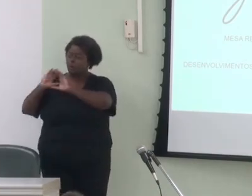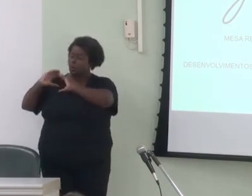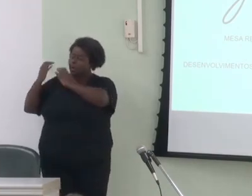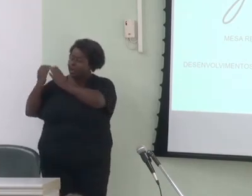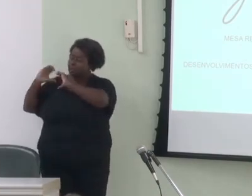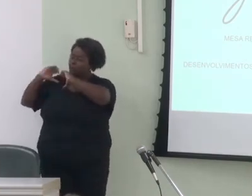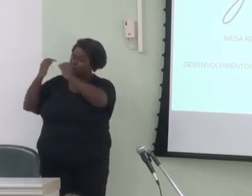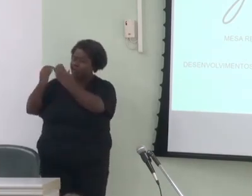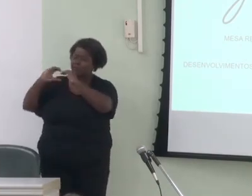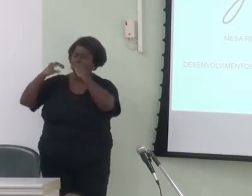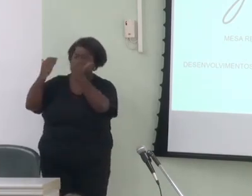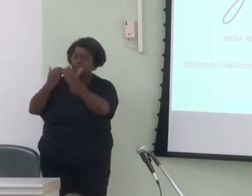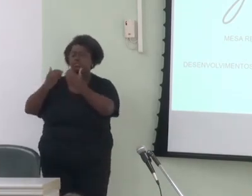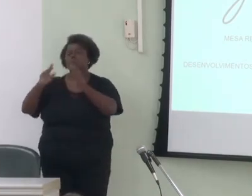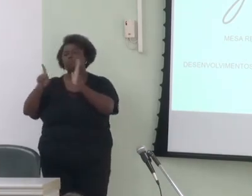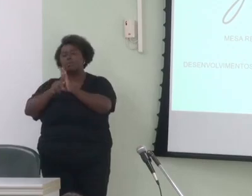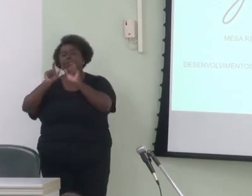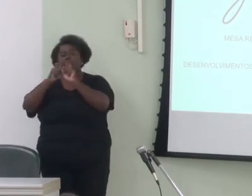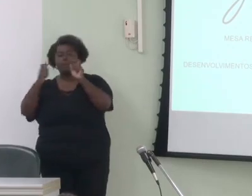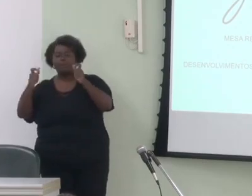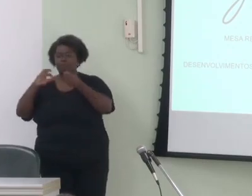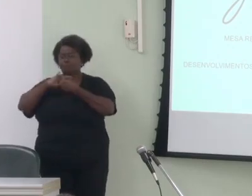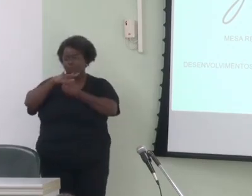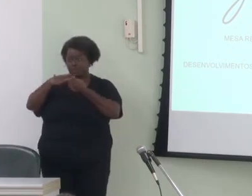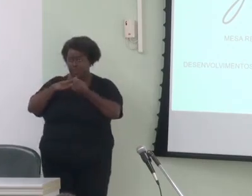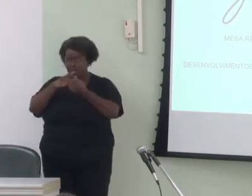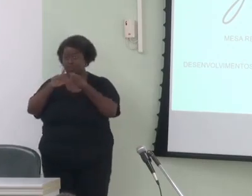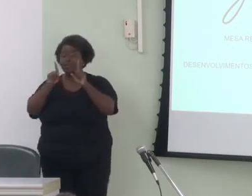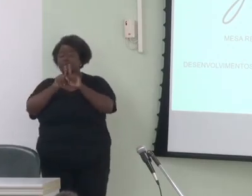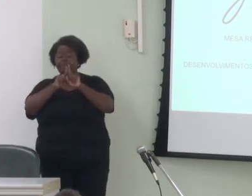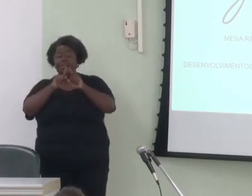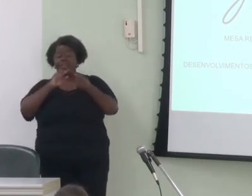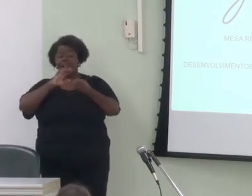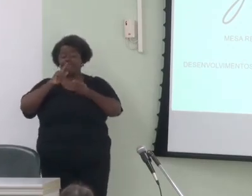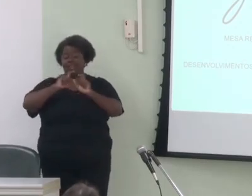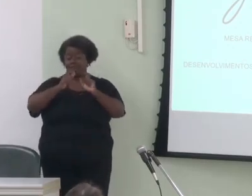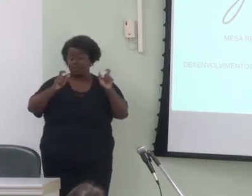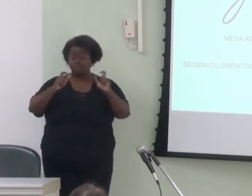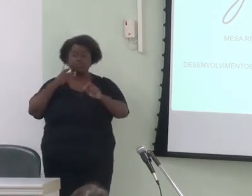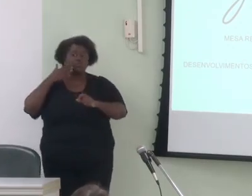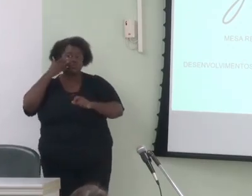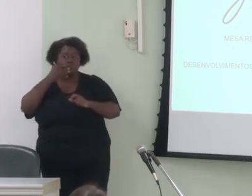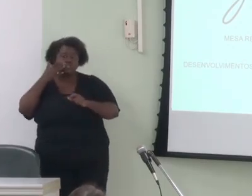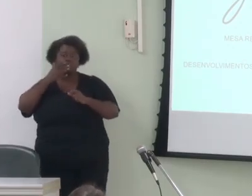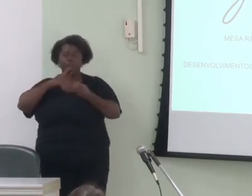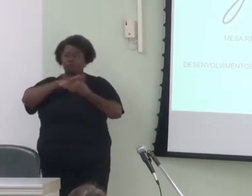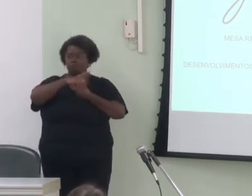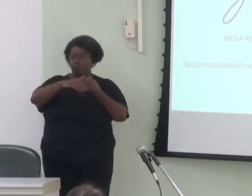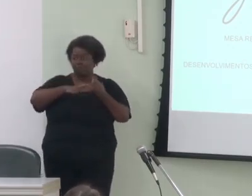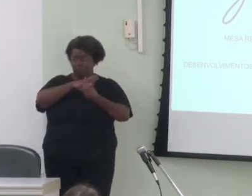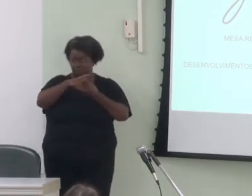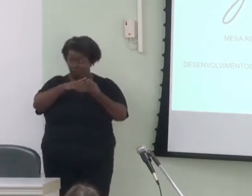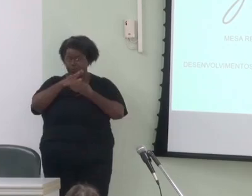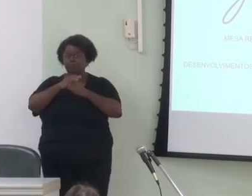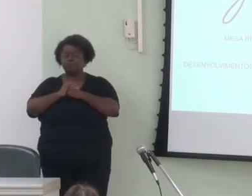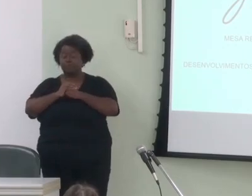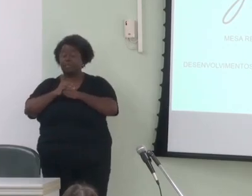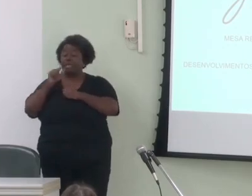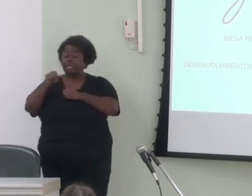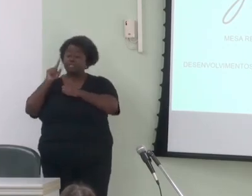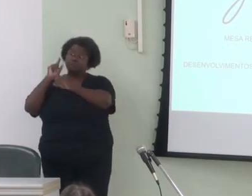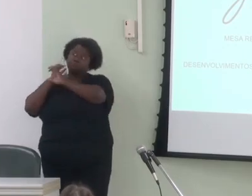Funcional de Dicke e da sua sucessora, a Gramática Discussivo Funcional de Renguevel de Mackenzie. Nessa retrospectiva,